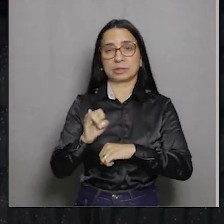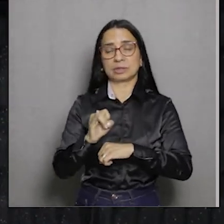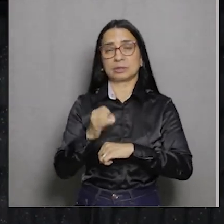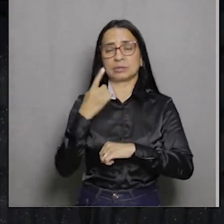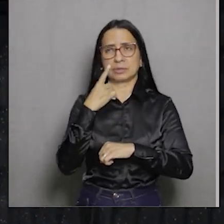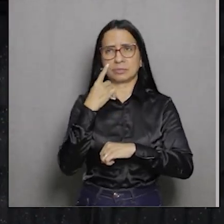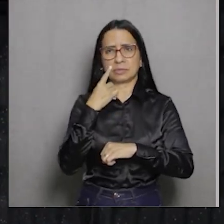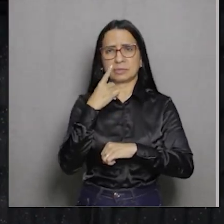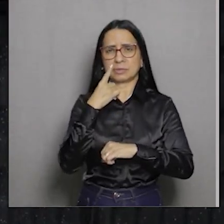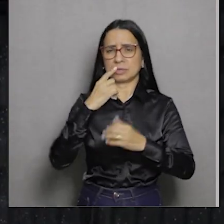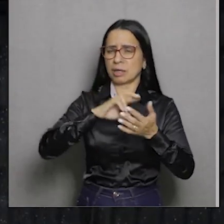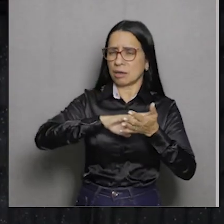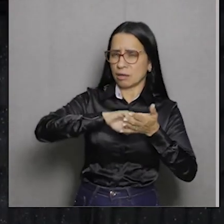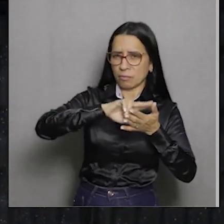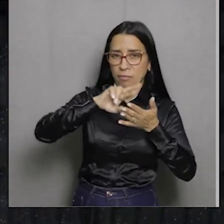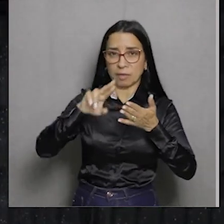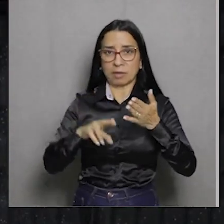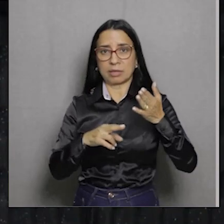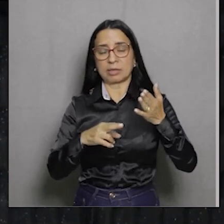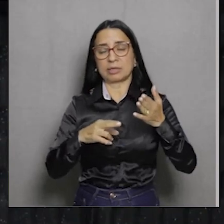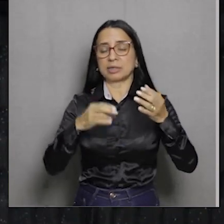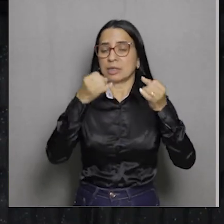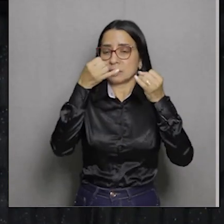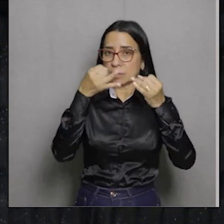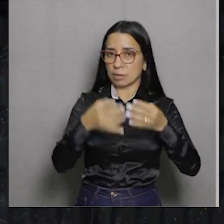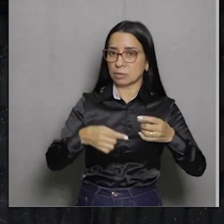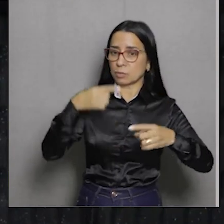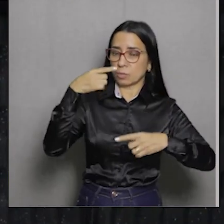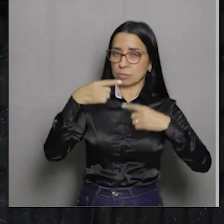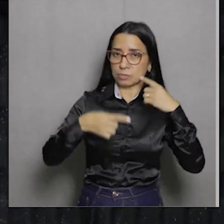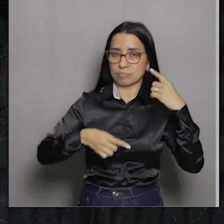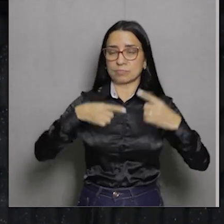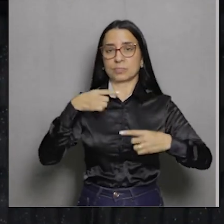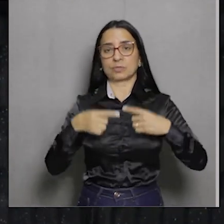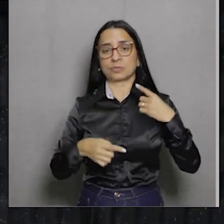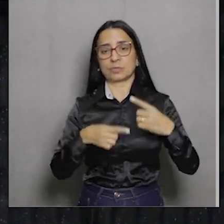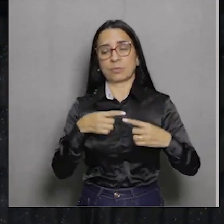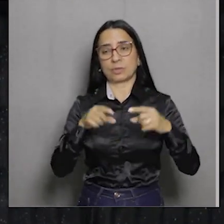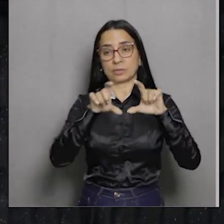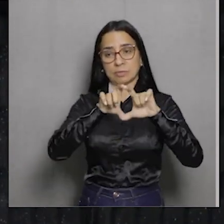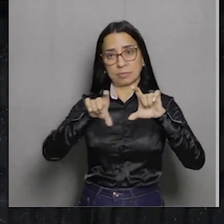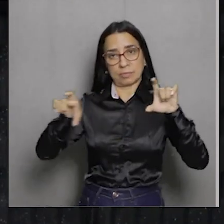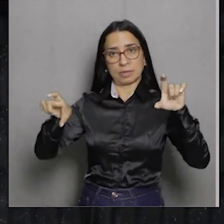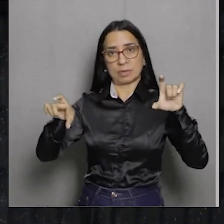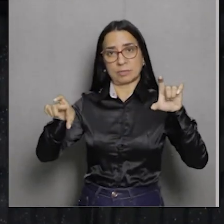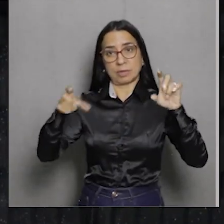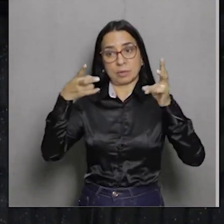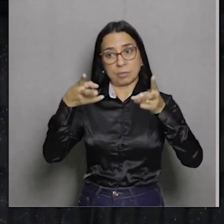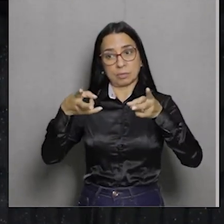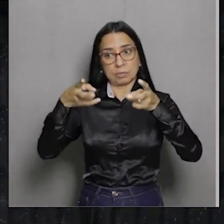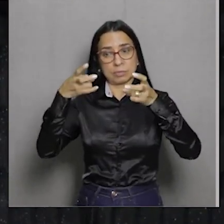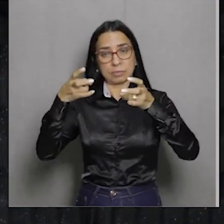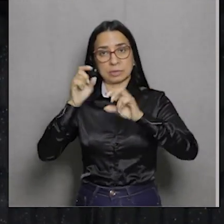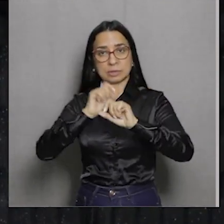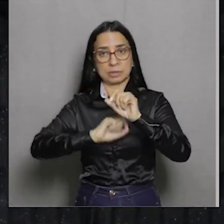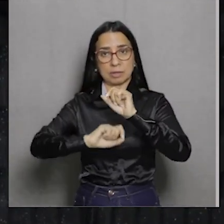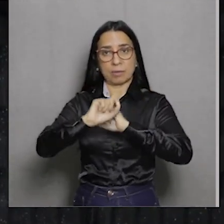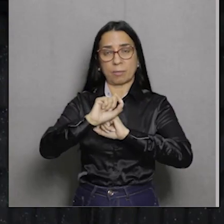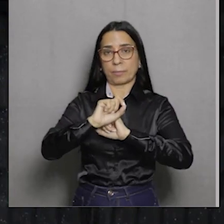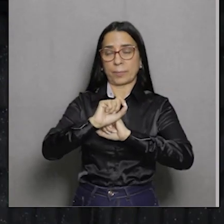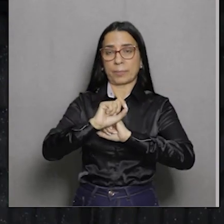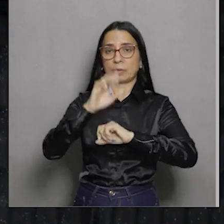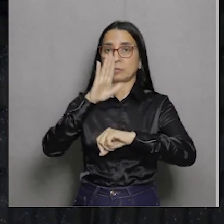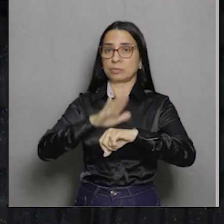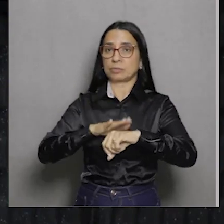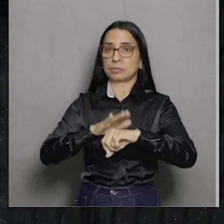diversas discussões. O fragmento ele chama atenção para um dos